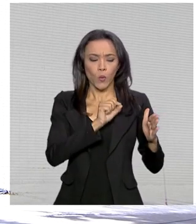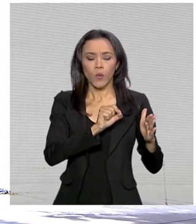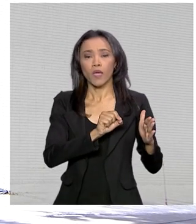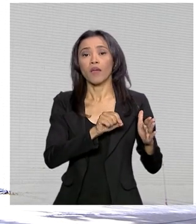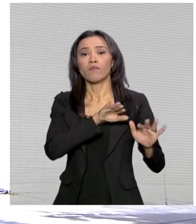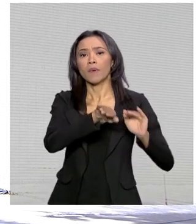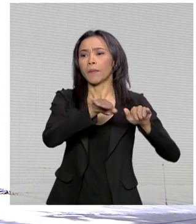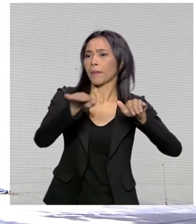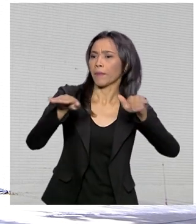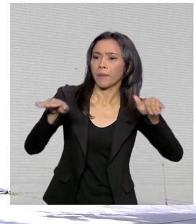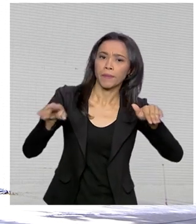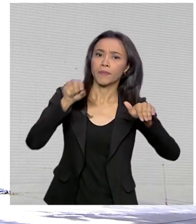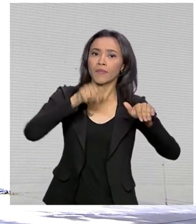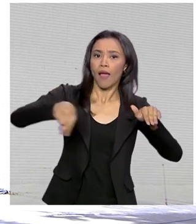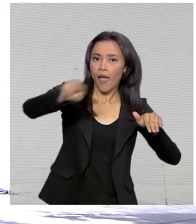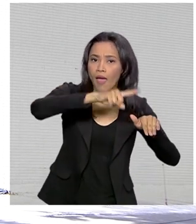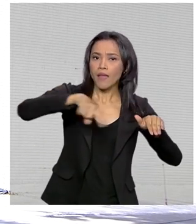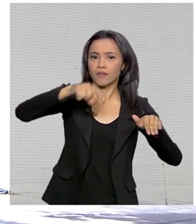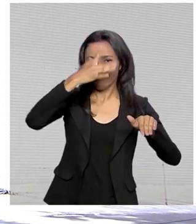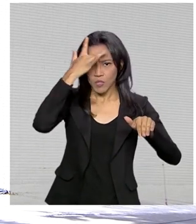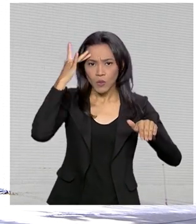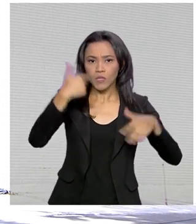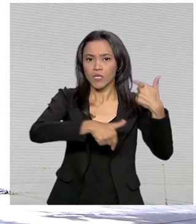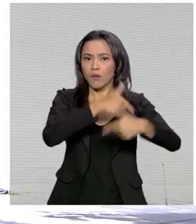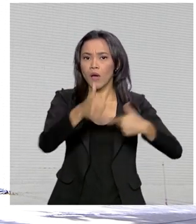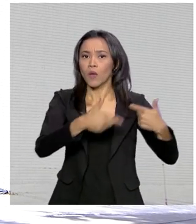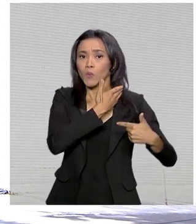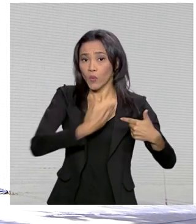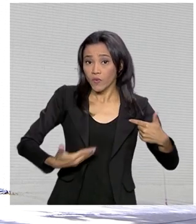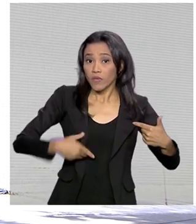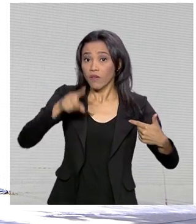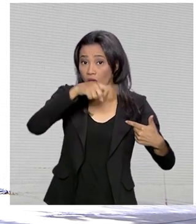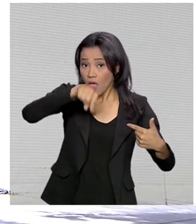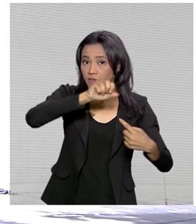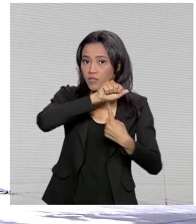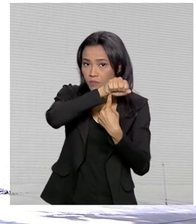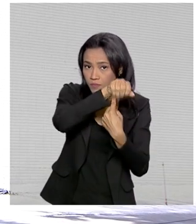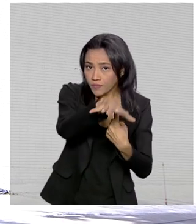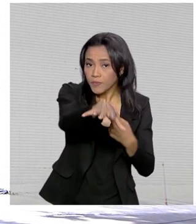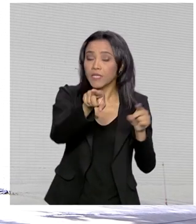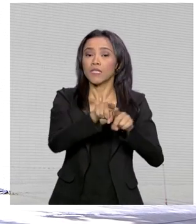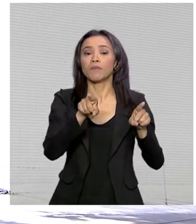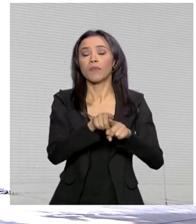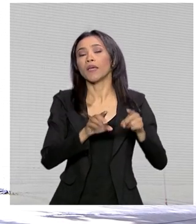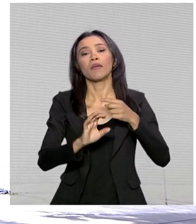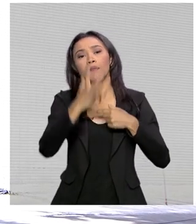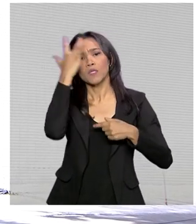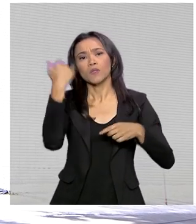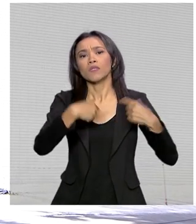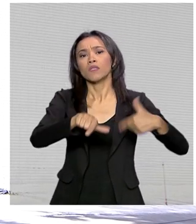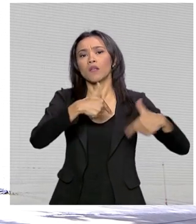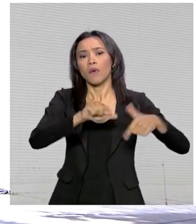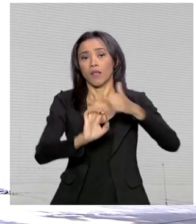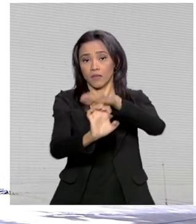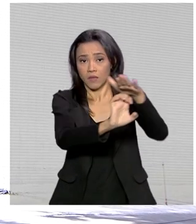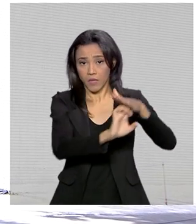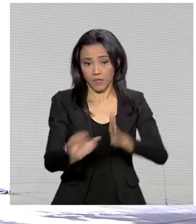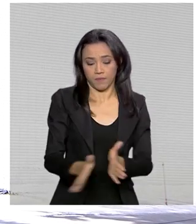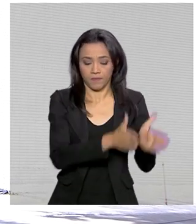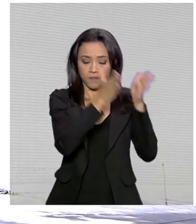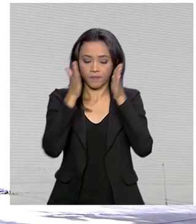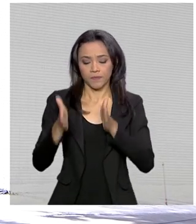públicos, que serão os multiplicadores e também funcionários de empresas privadas. Na segunda fase será a